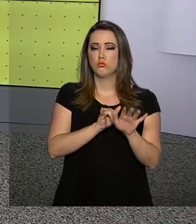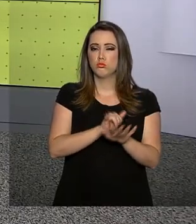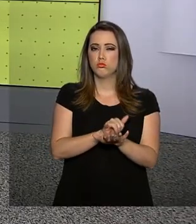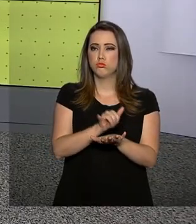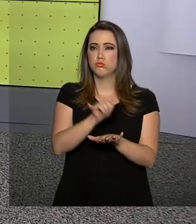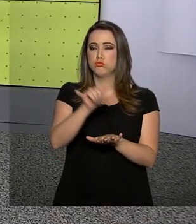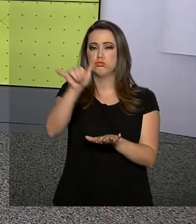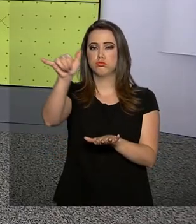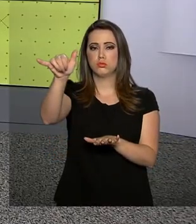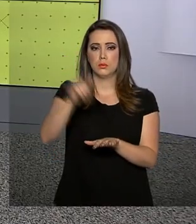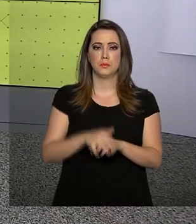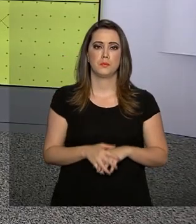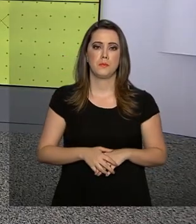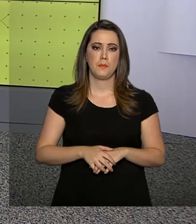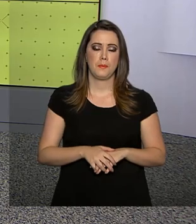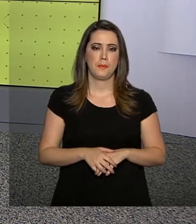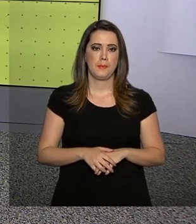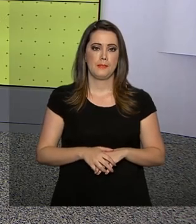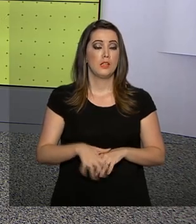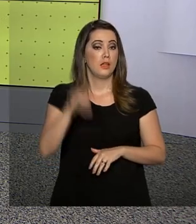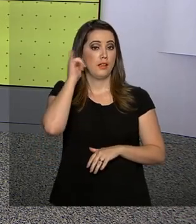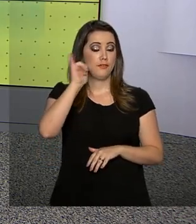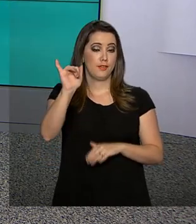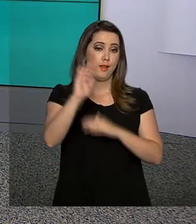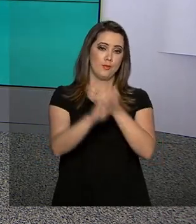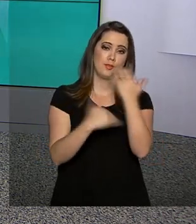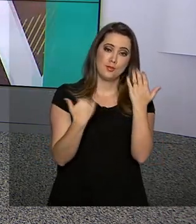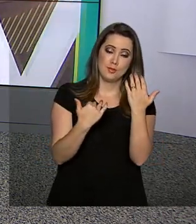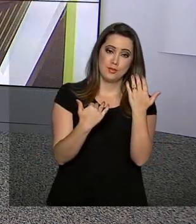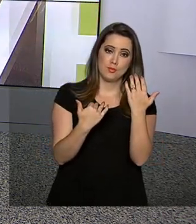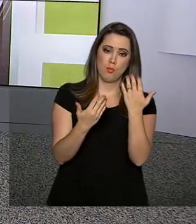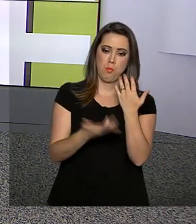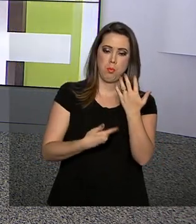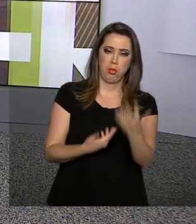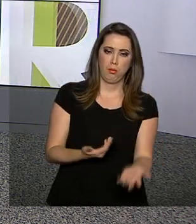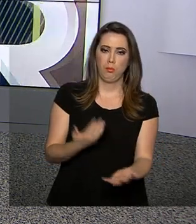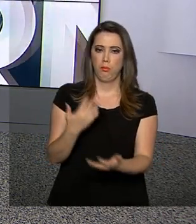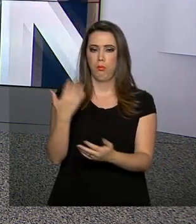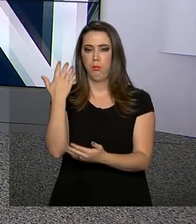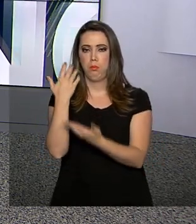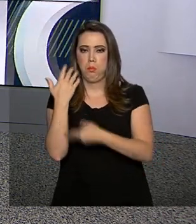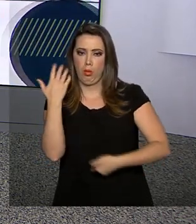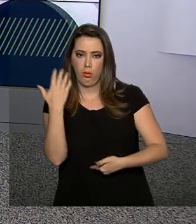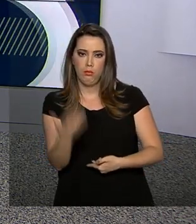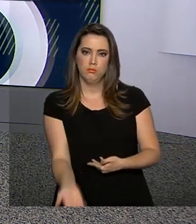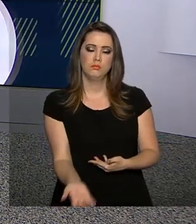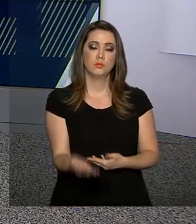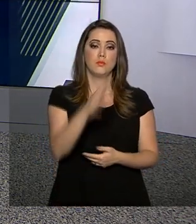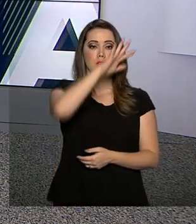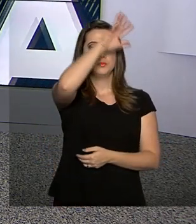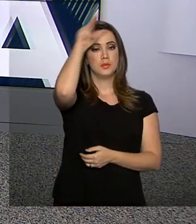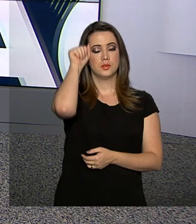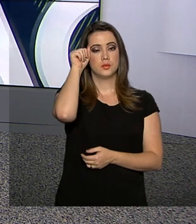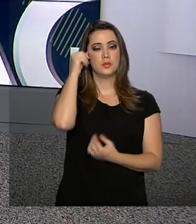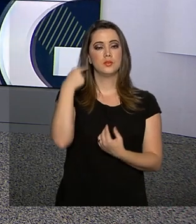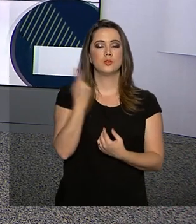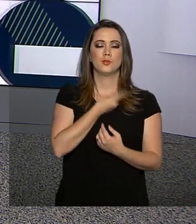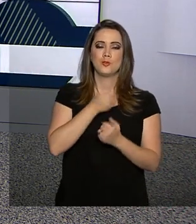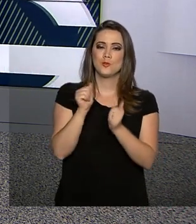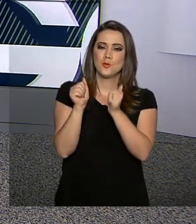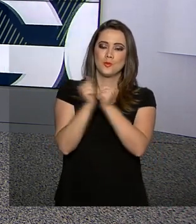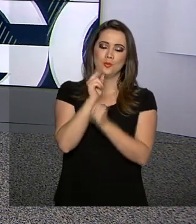Combate ao desmatamento na Amazônia. Nossa equipe acompanhou uma ação de agentes do IBAMA em Santarém, no Pará. Trabalho de